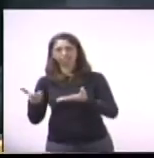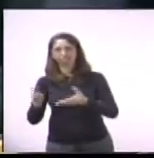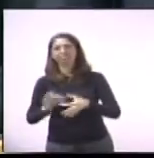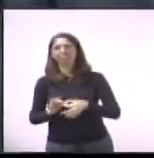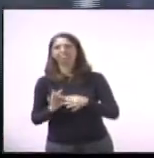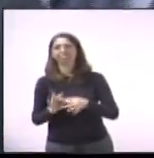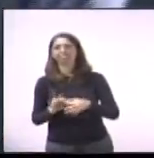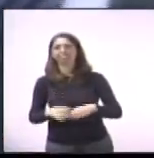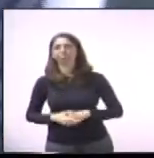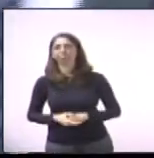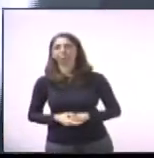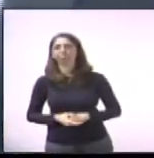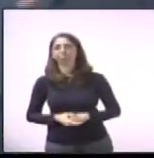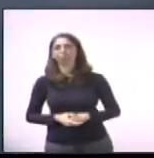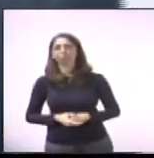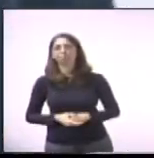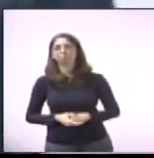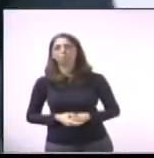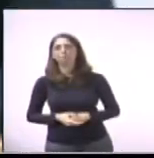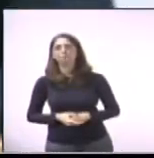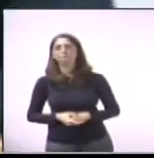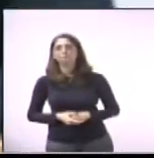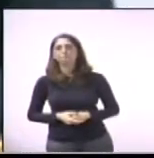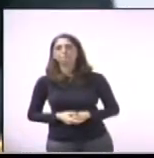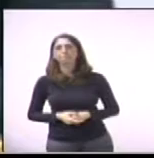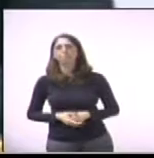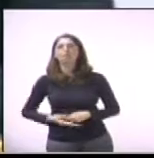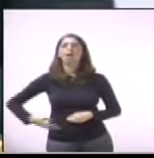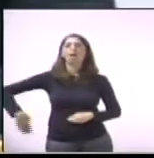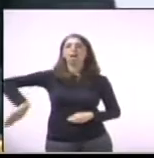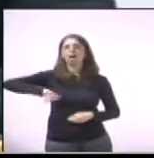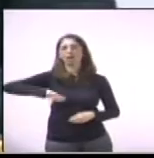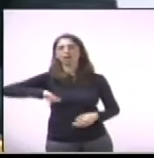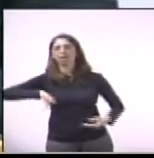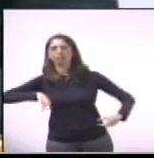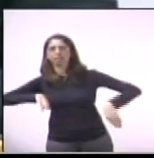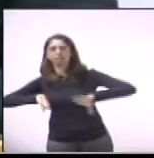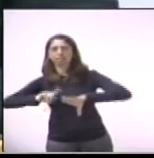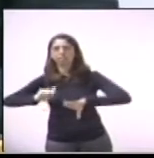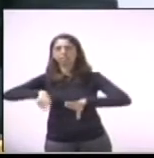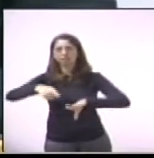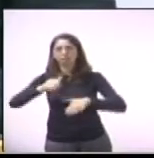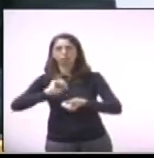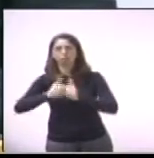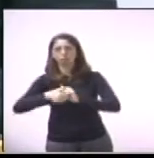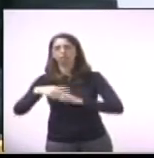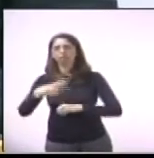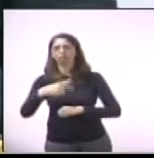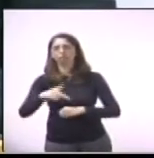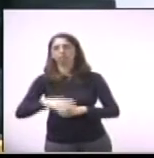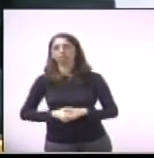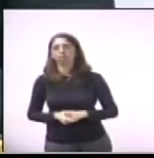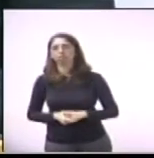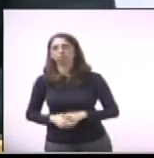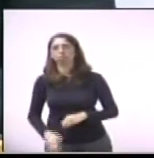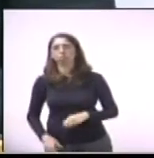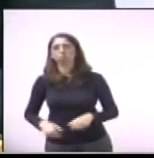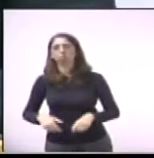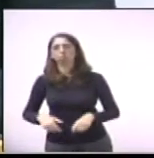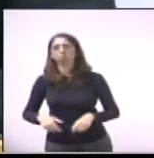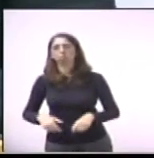de fevereiro aqui na nossa cidade. A gente vê a dedicação dele, o apoio do seu filhinho, o apoio da sua esposa,